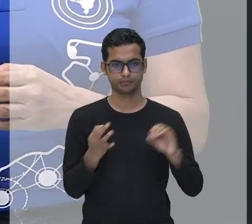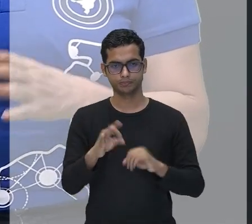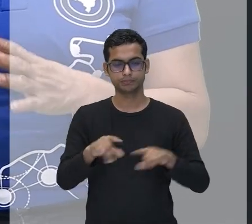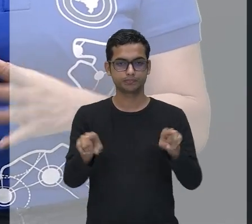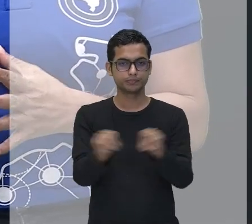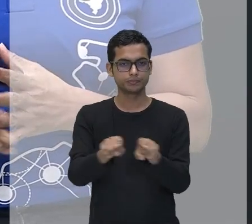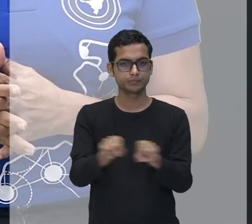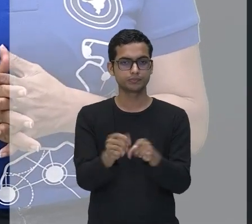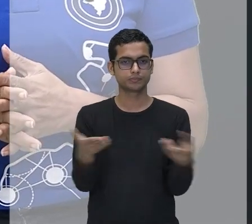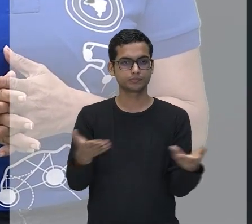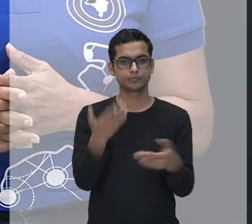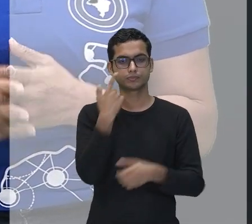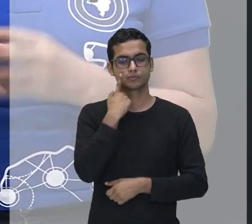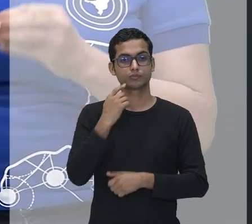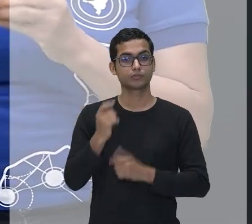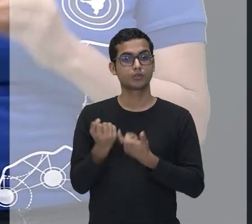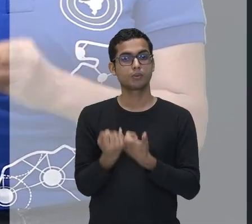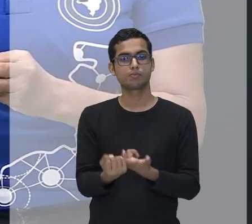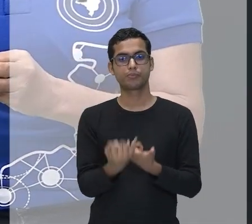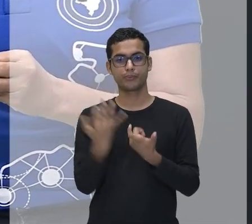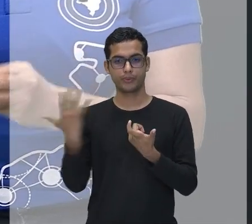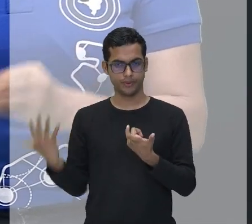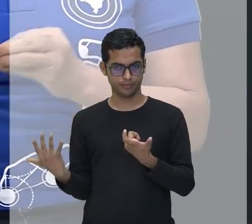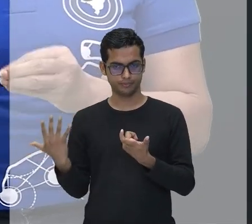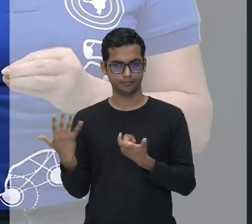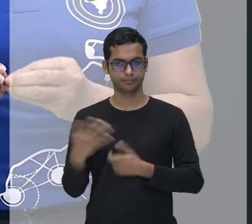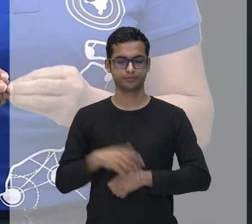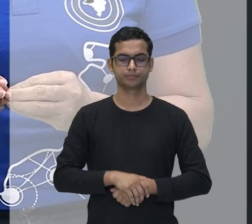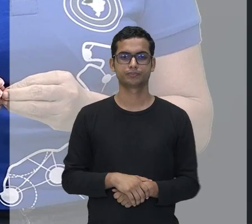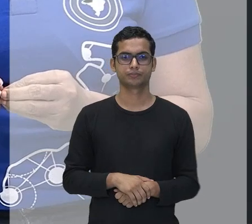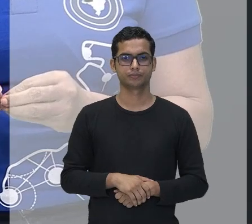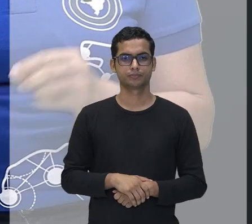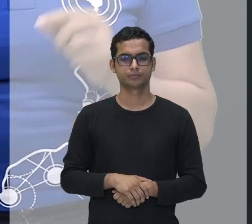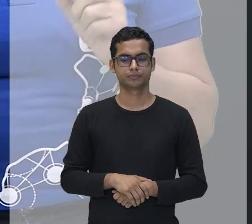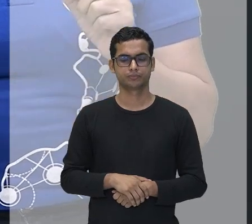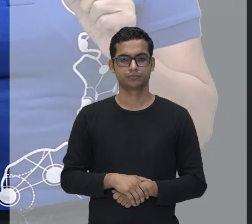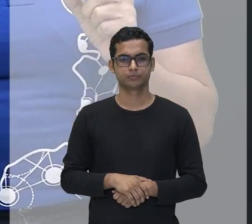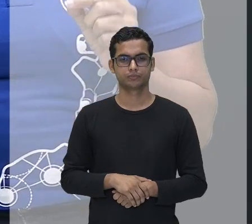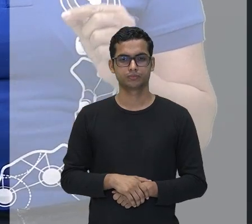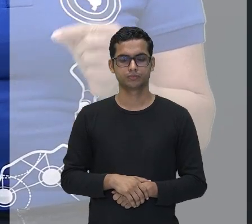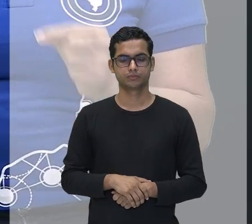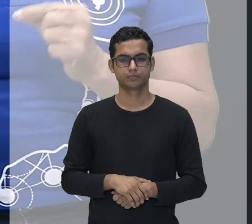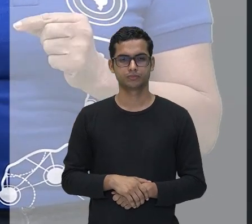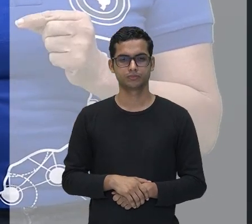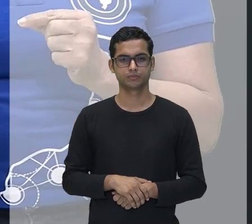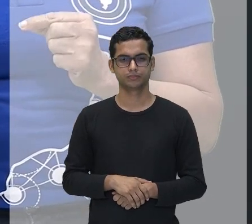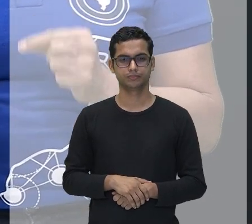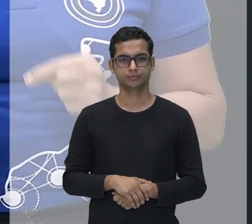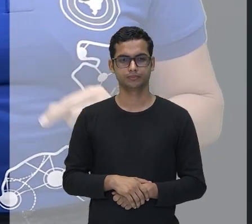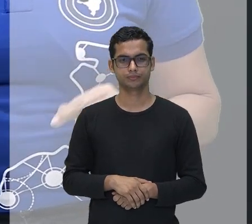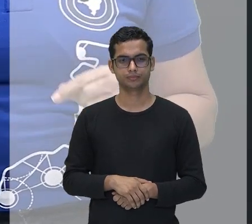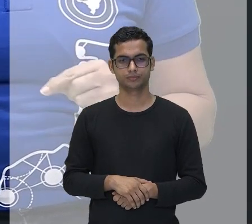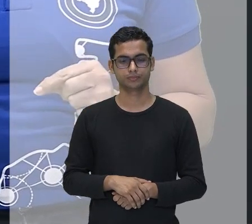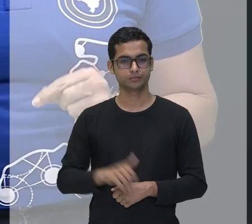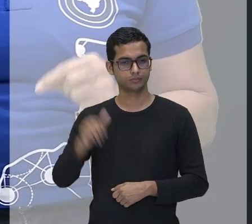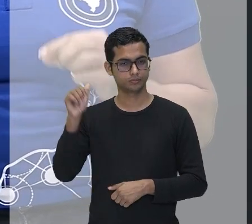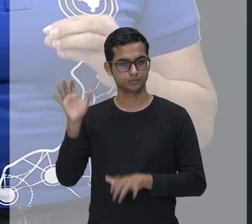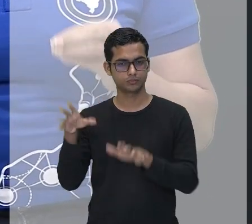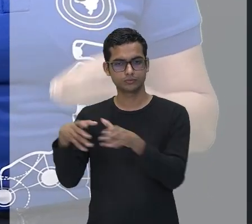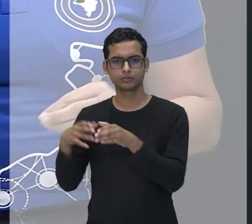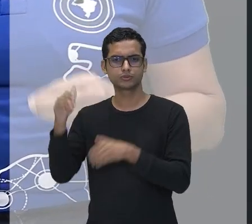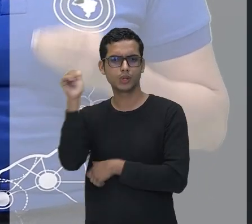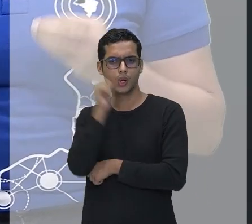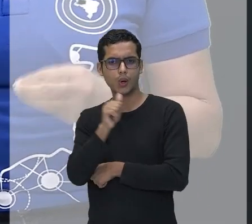flexão de número, que é plural. Mulheres, agora sim,